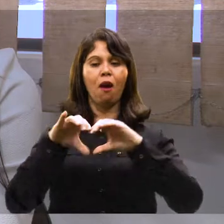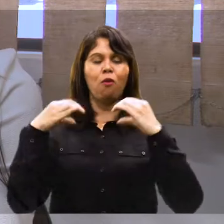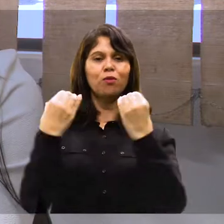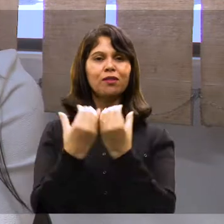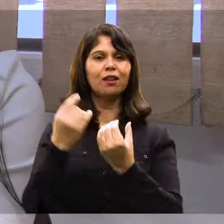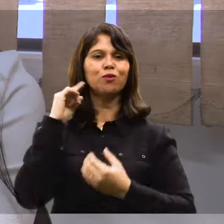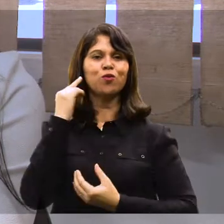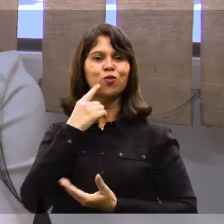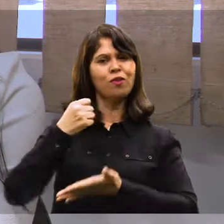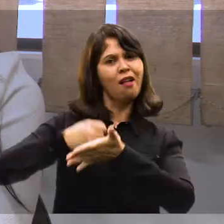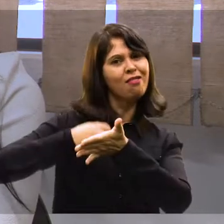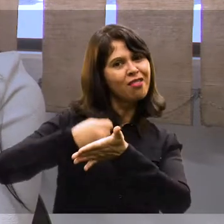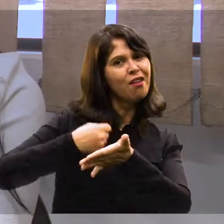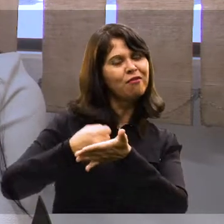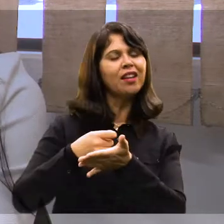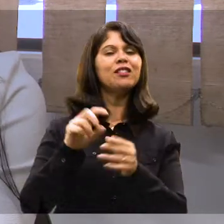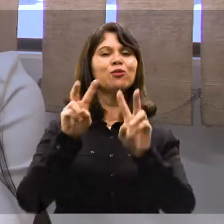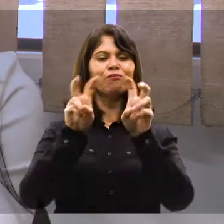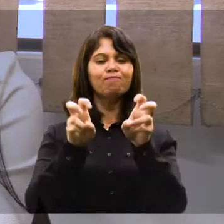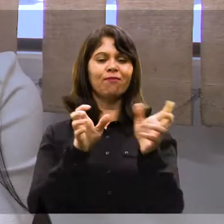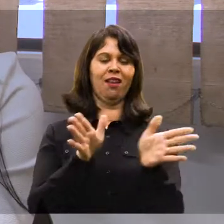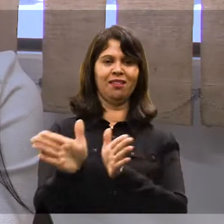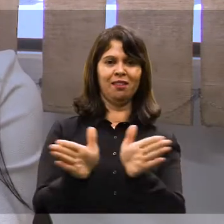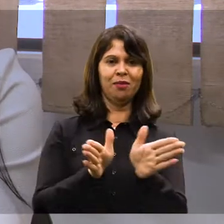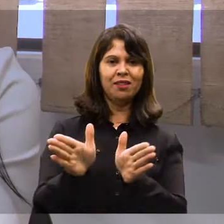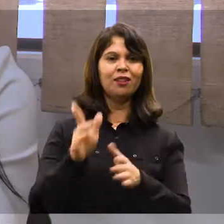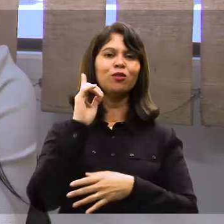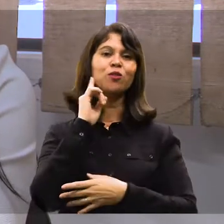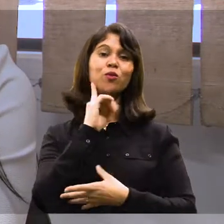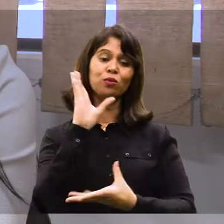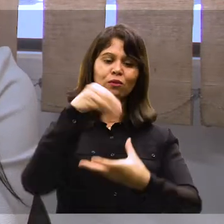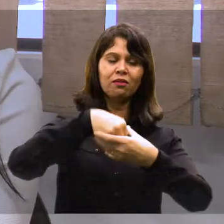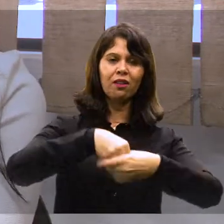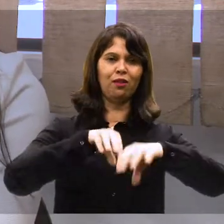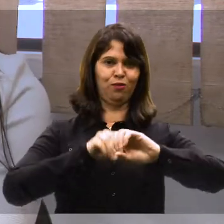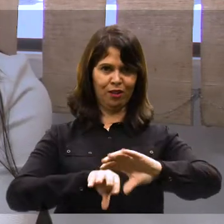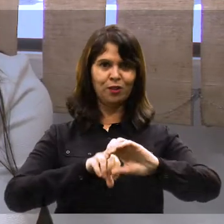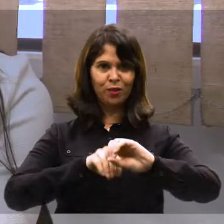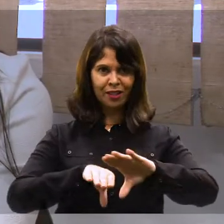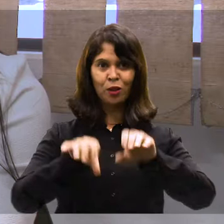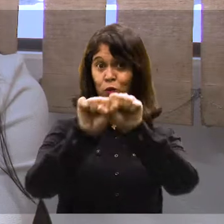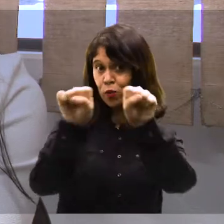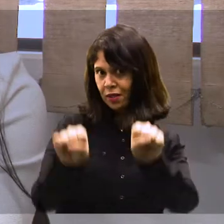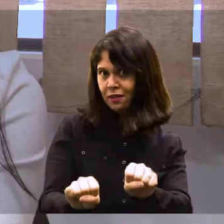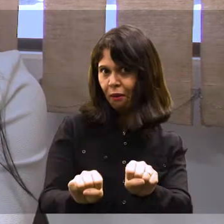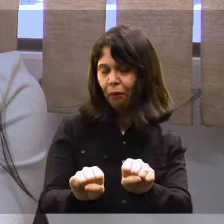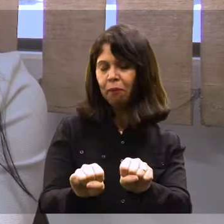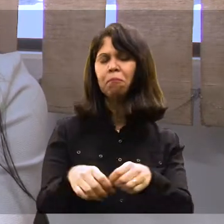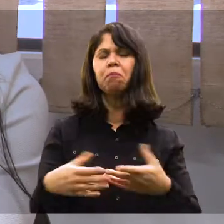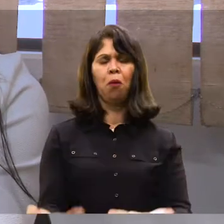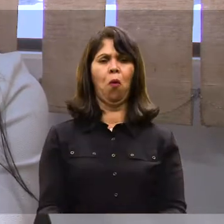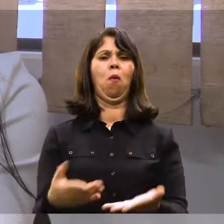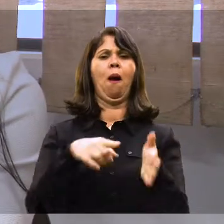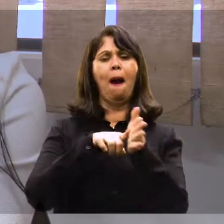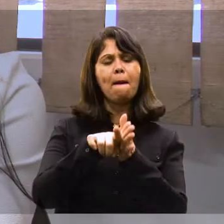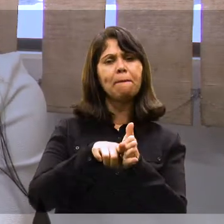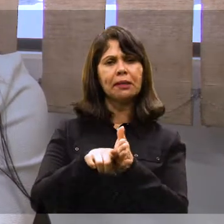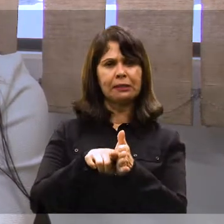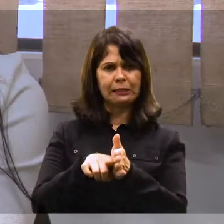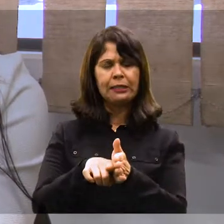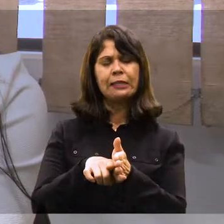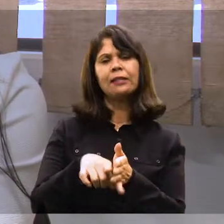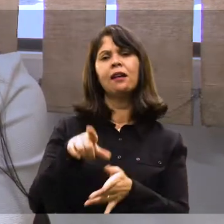comunidades surdas que defendido em relação à acessibilidade de surdos ao sistema educacional. Essa